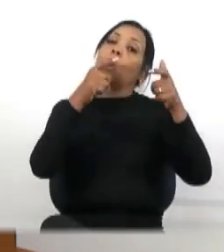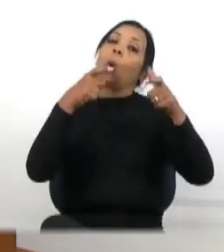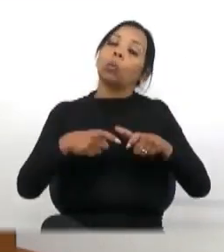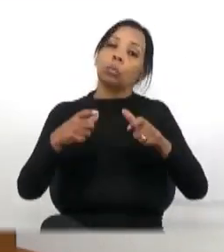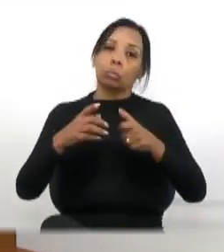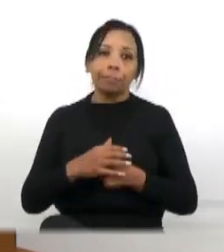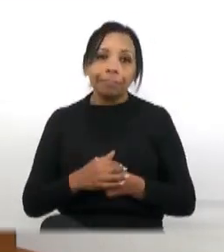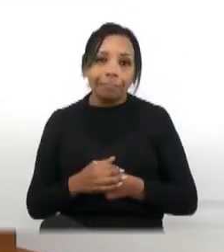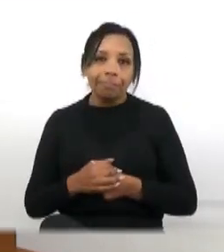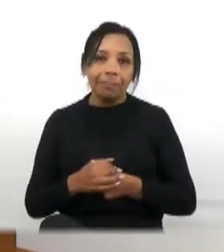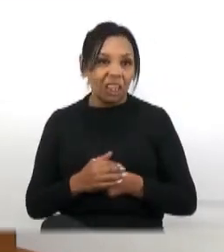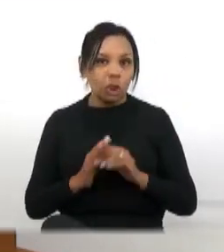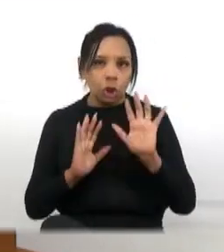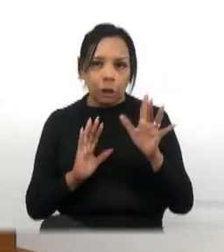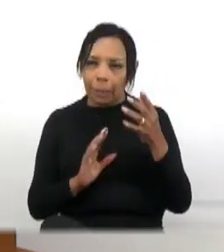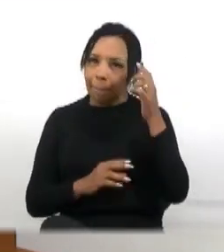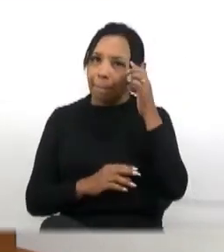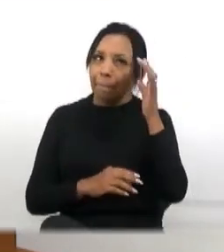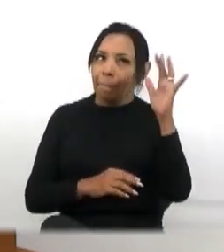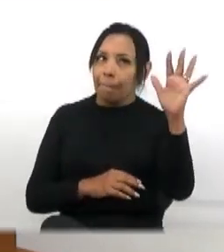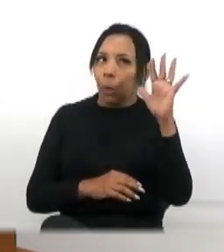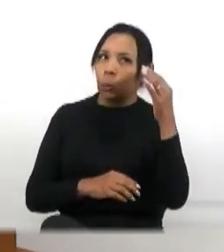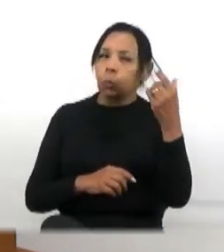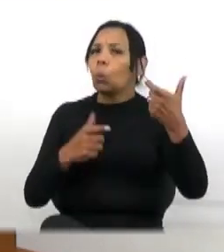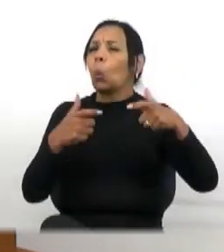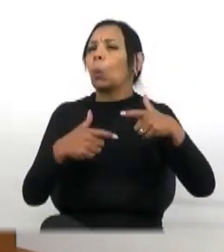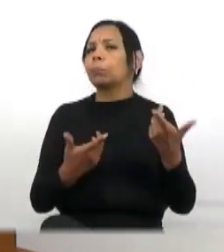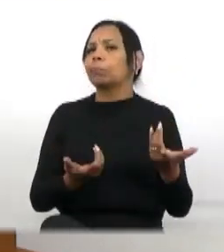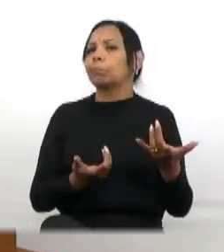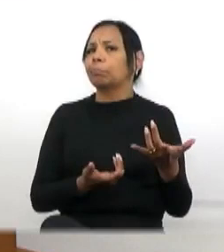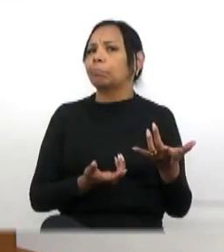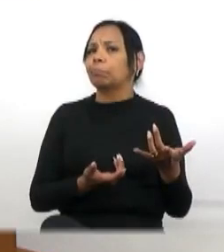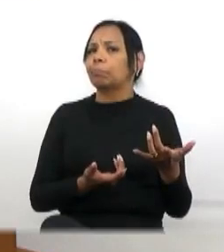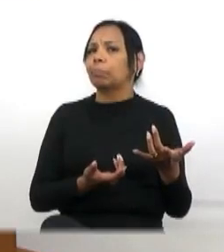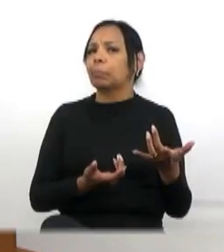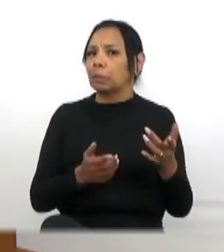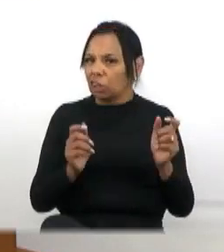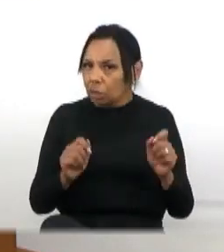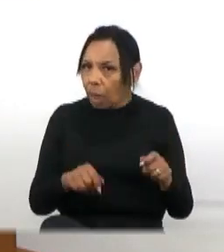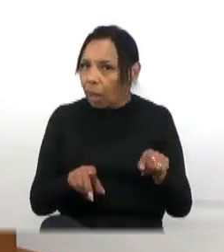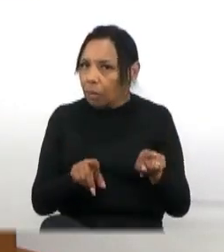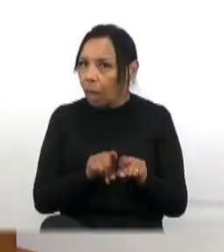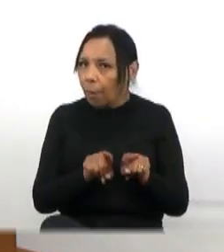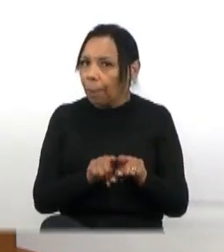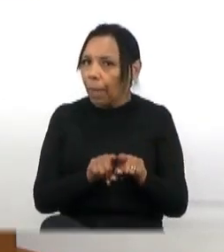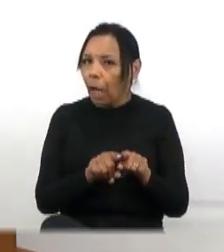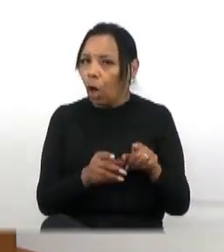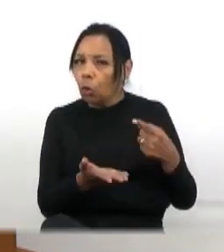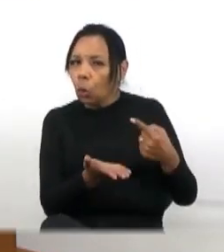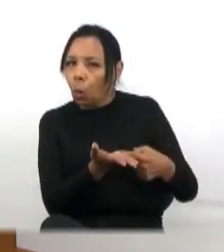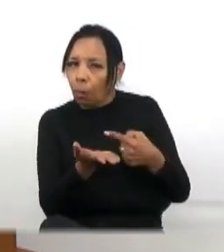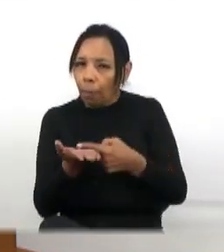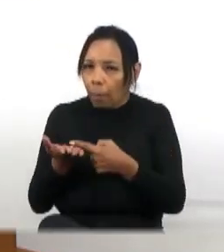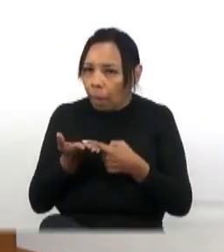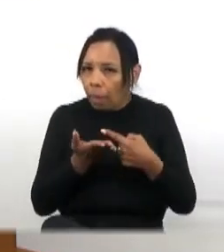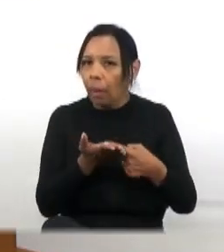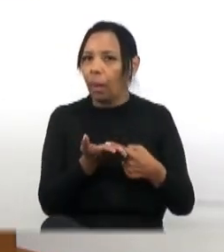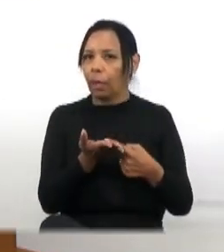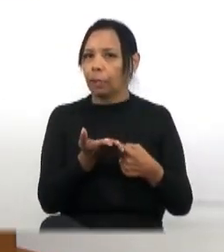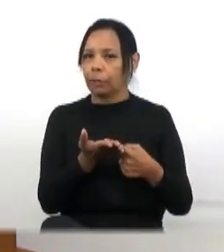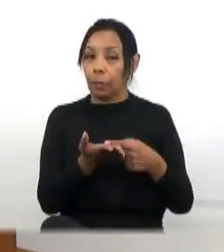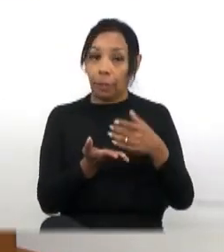Mas alguém já parou para pensar nisso? Será que estão bem acomodados os que não são aqui da nossa cidade?